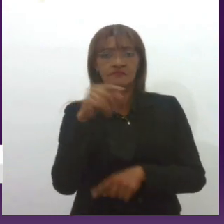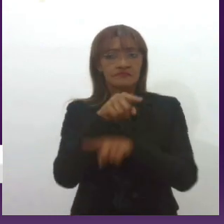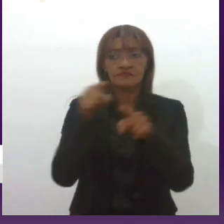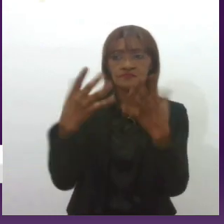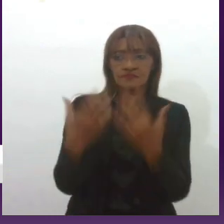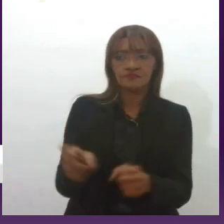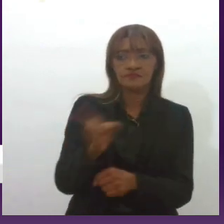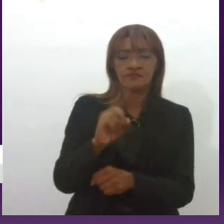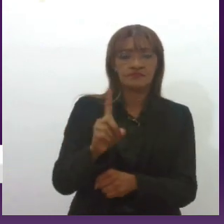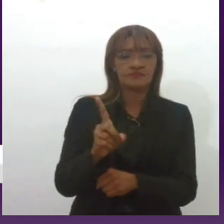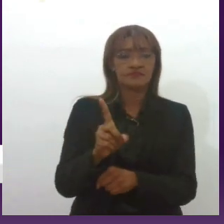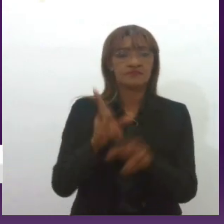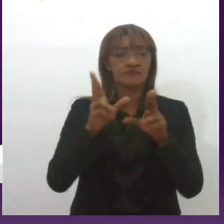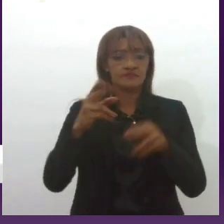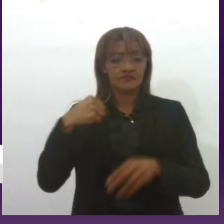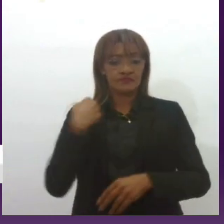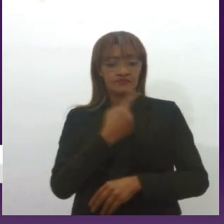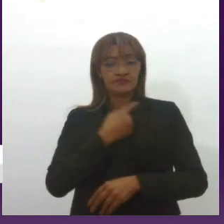aceitamos.